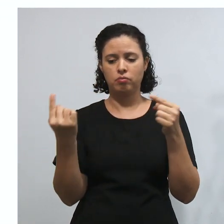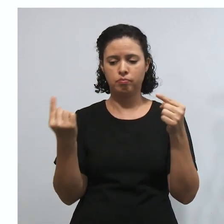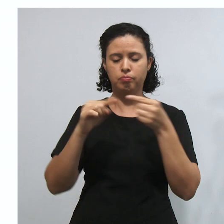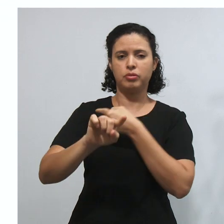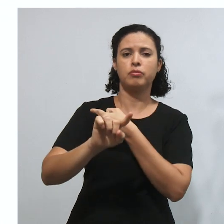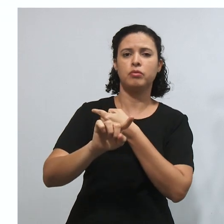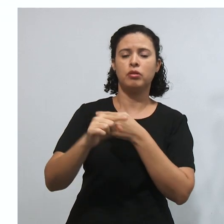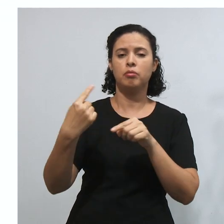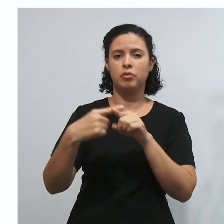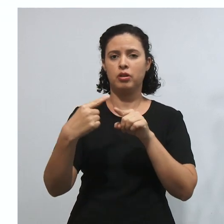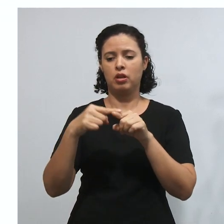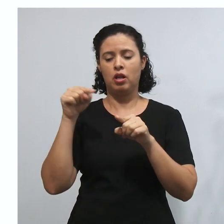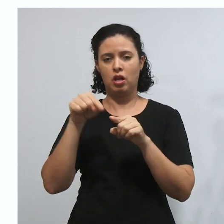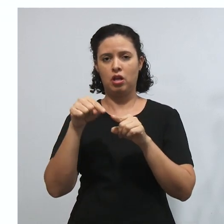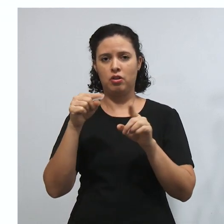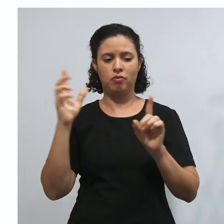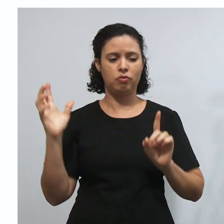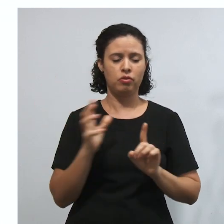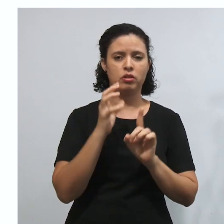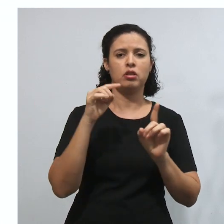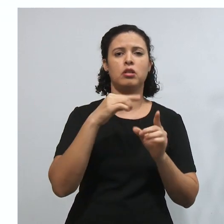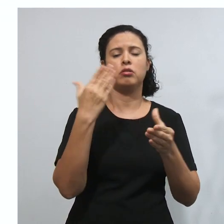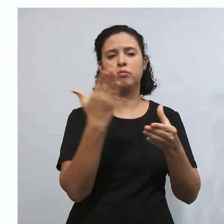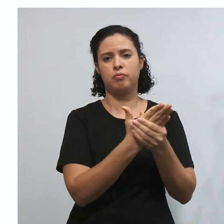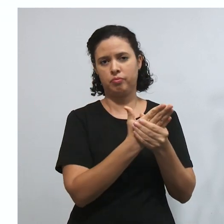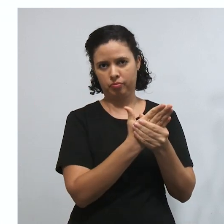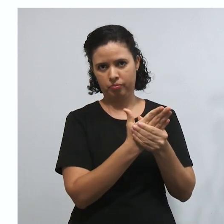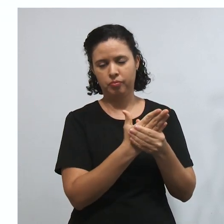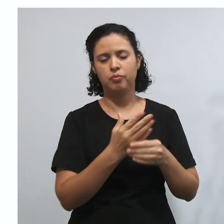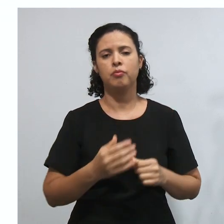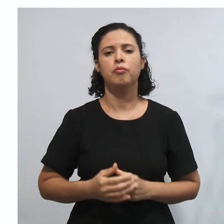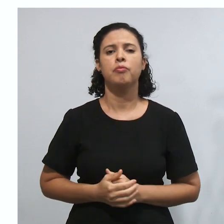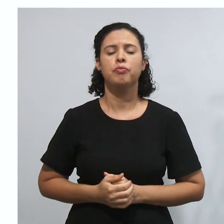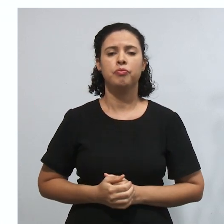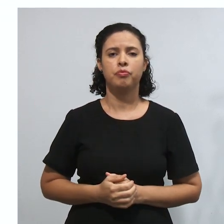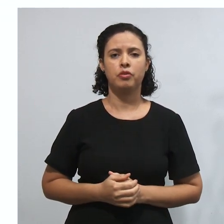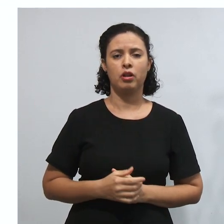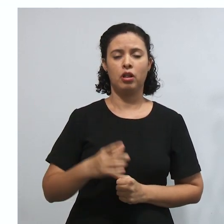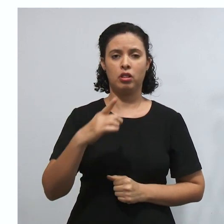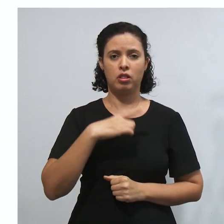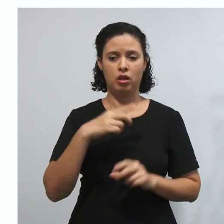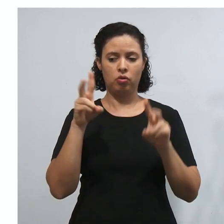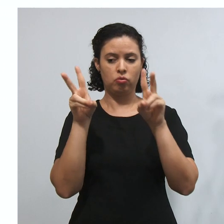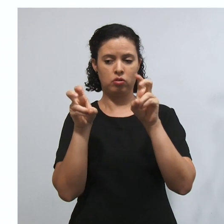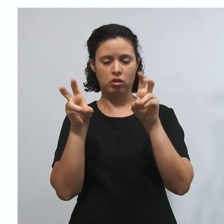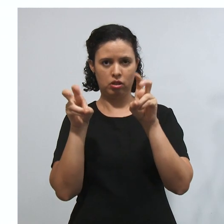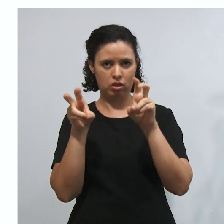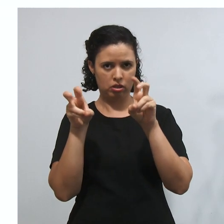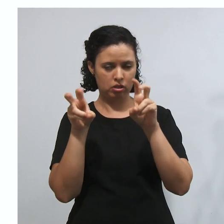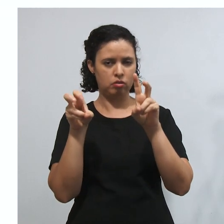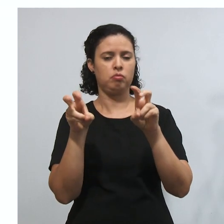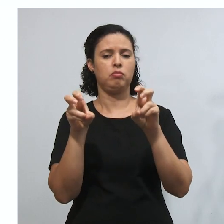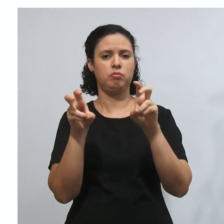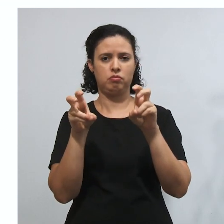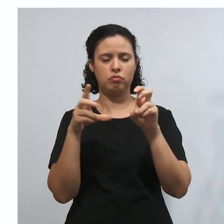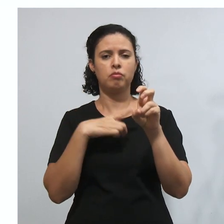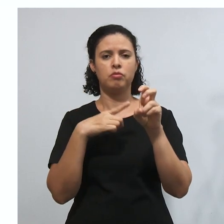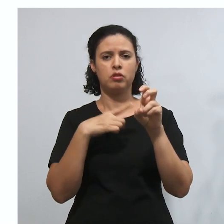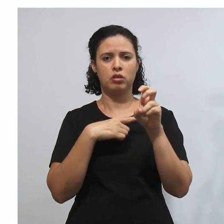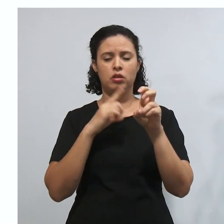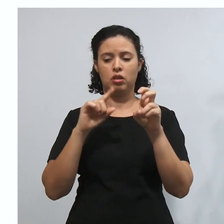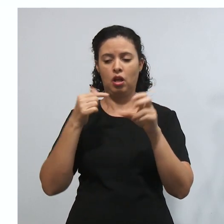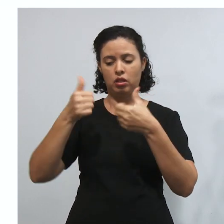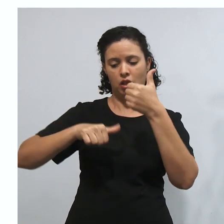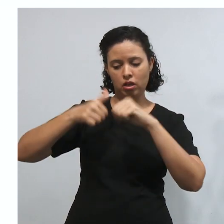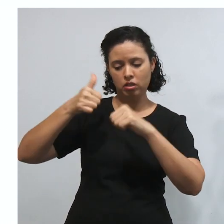diretamente no seu processo. Significa o quê? Que existe uma matéria incidental pra,